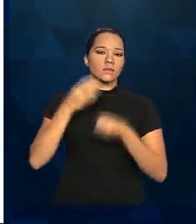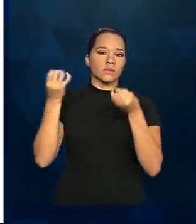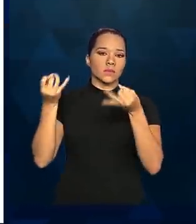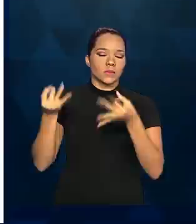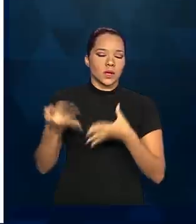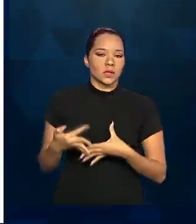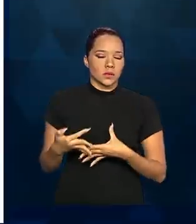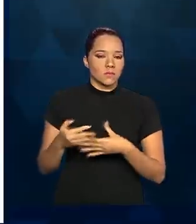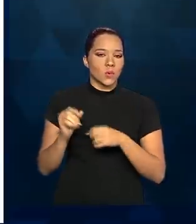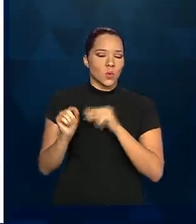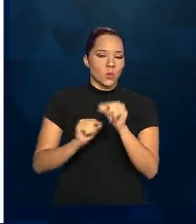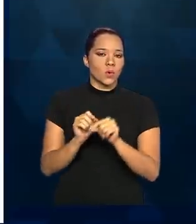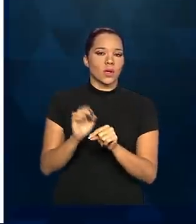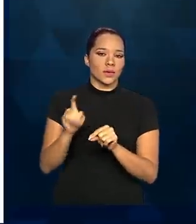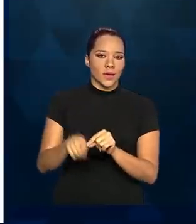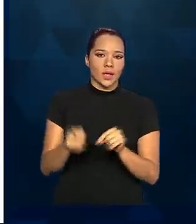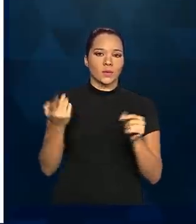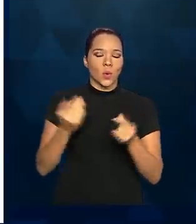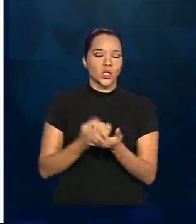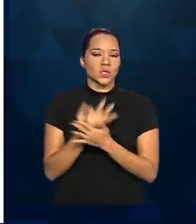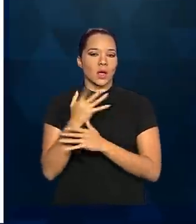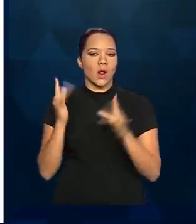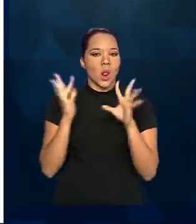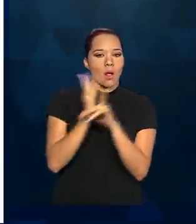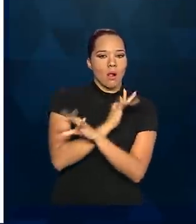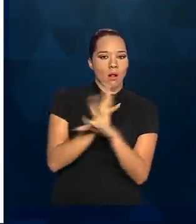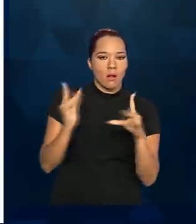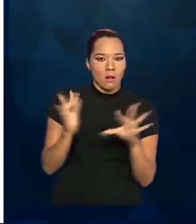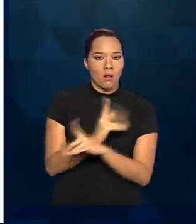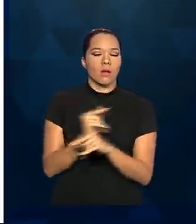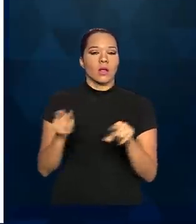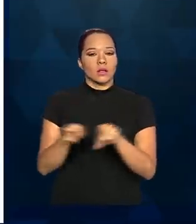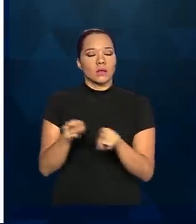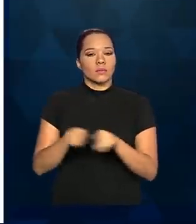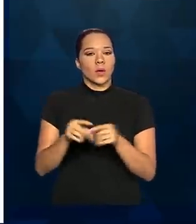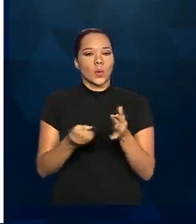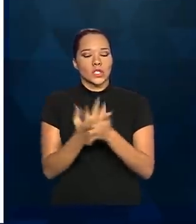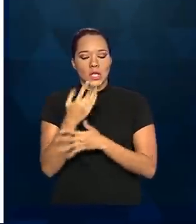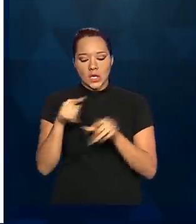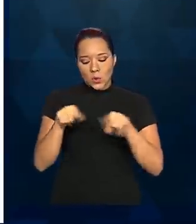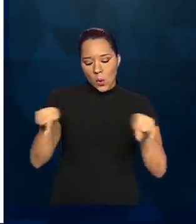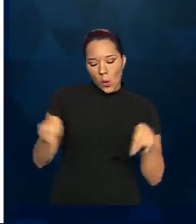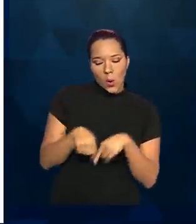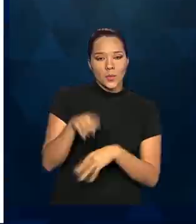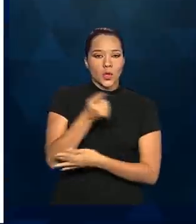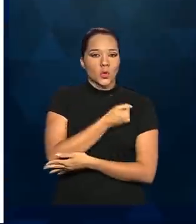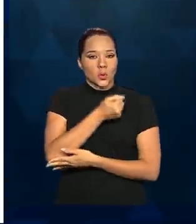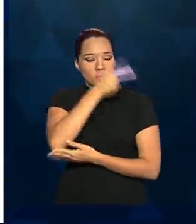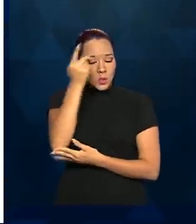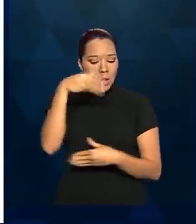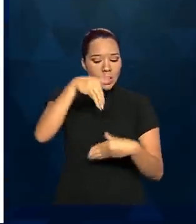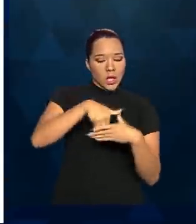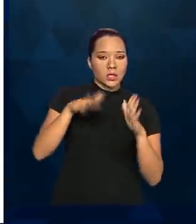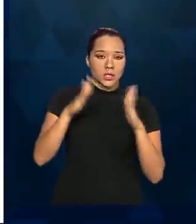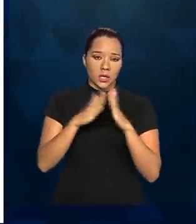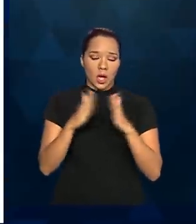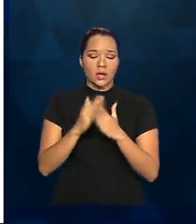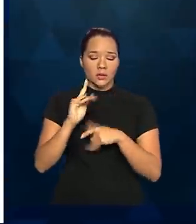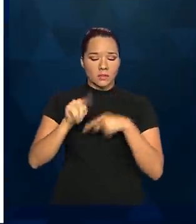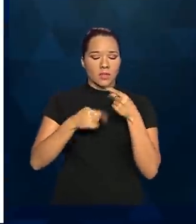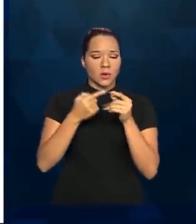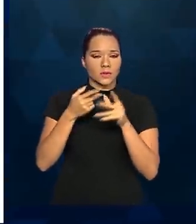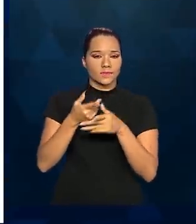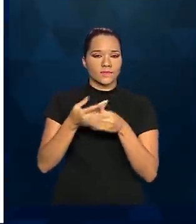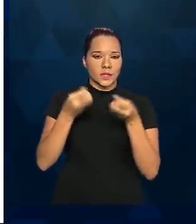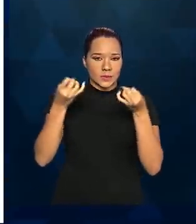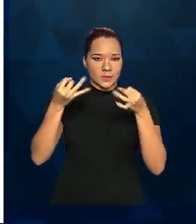que pode ser dada é a questão da aglomeração, da quantidade de cômodos, número de moradores, que são questões de pesquisa que nós vamos explorar